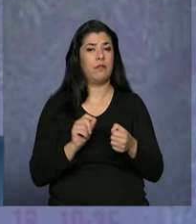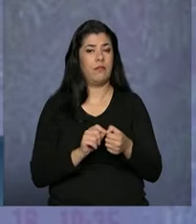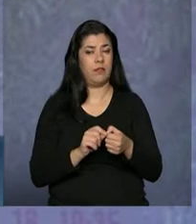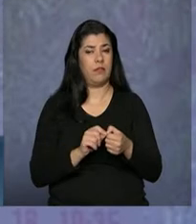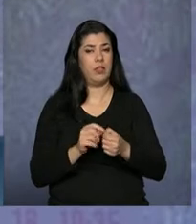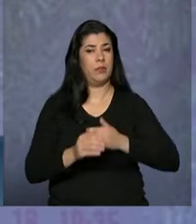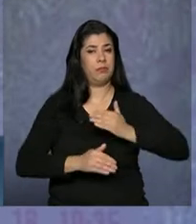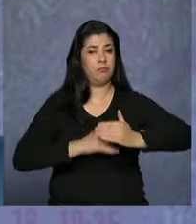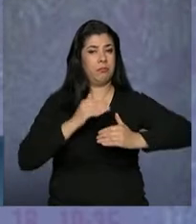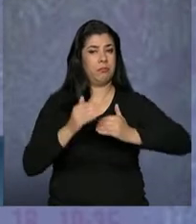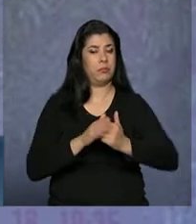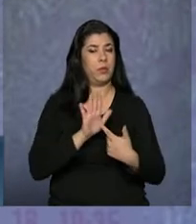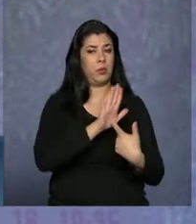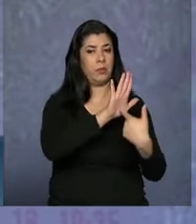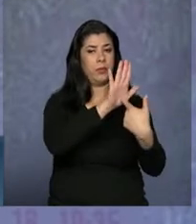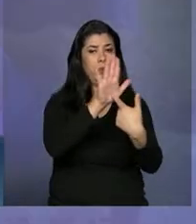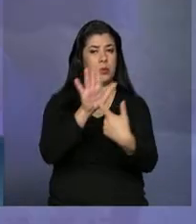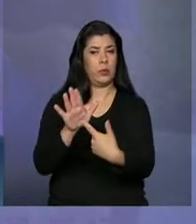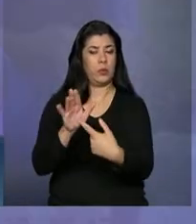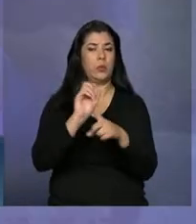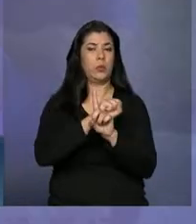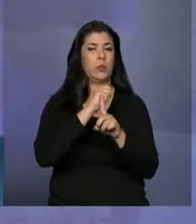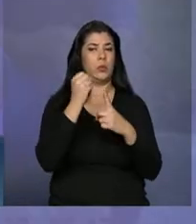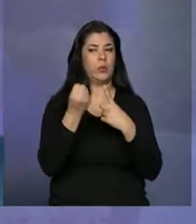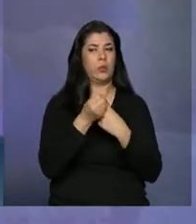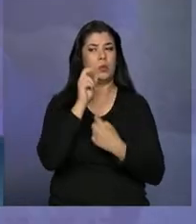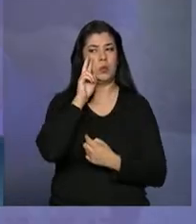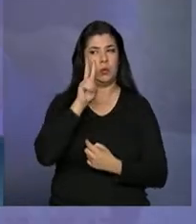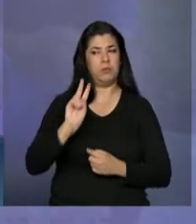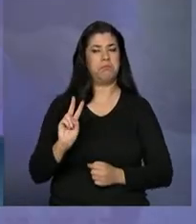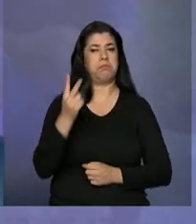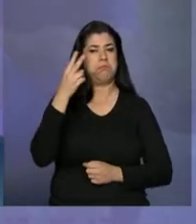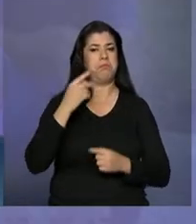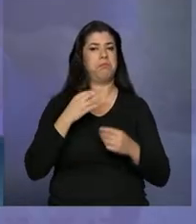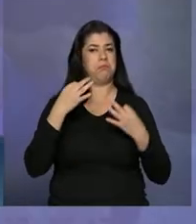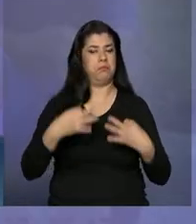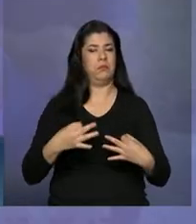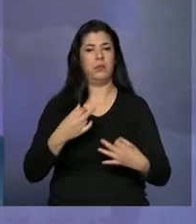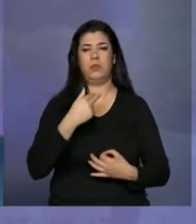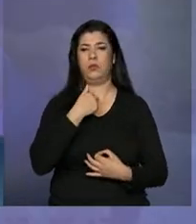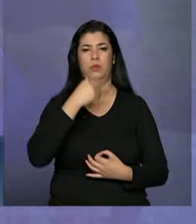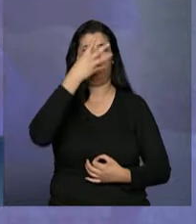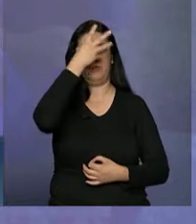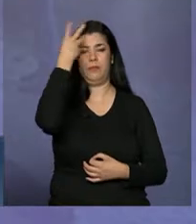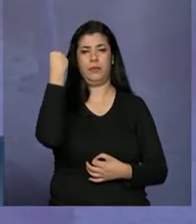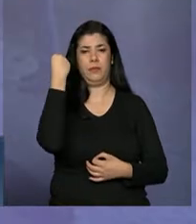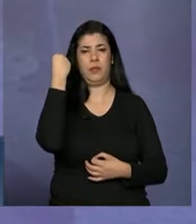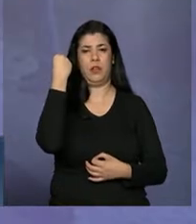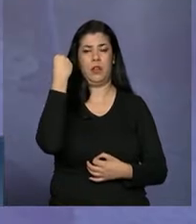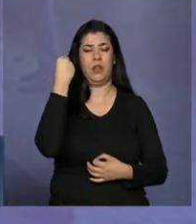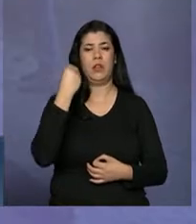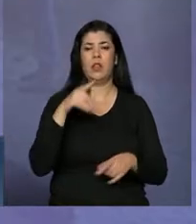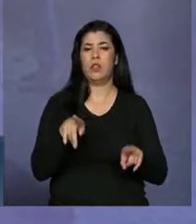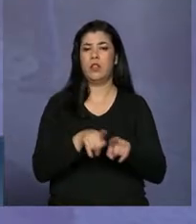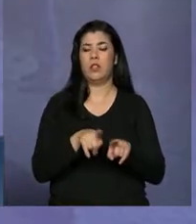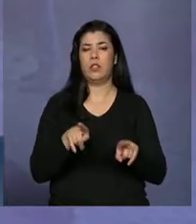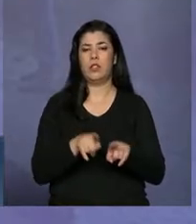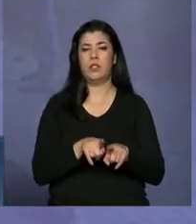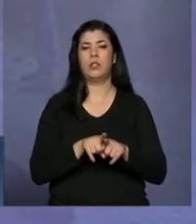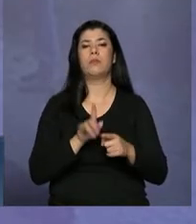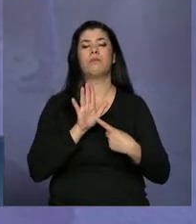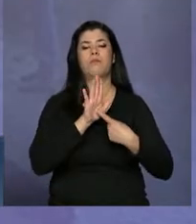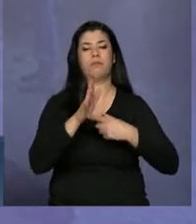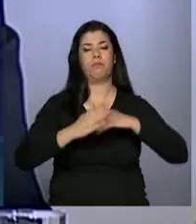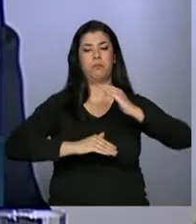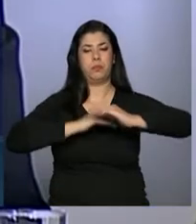reconhecimento social irreversível, não pode ser apagado. E muito mais há para